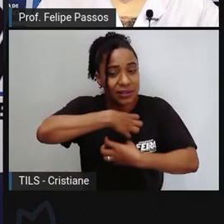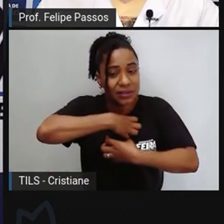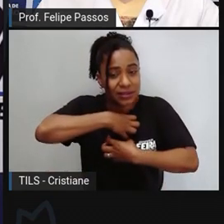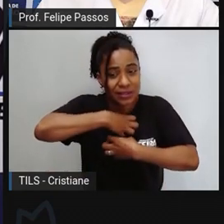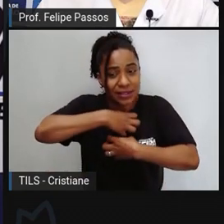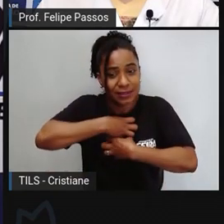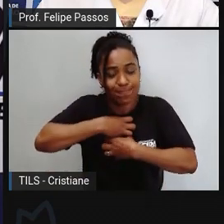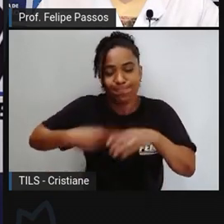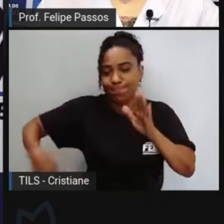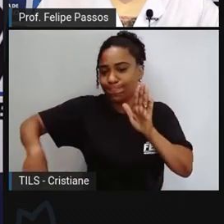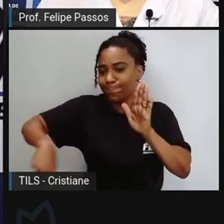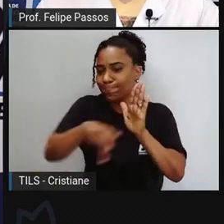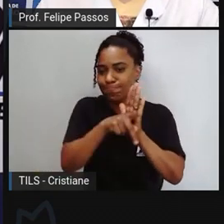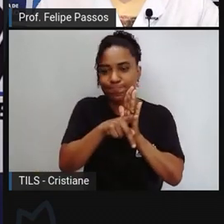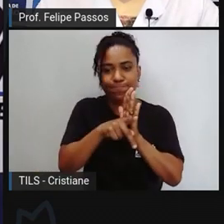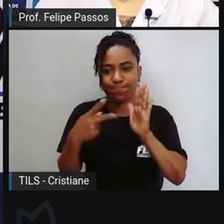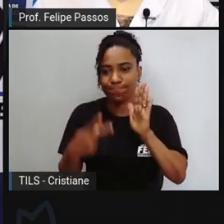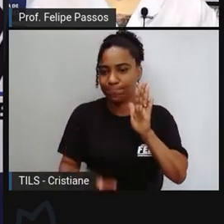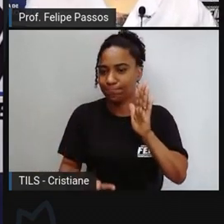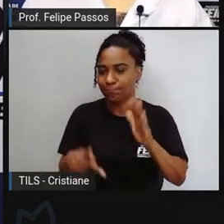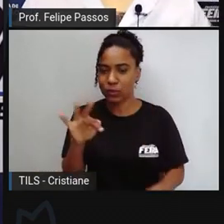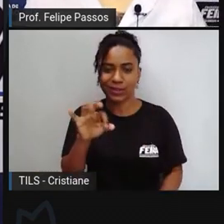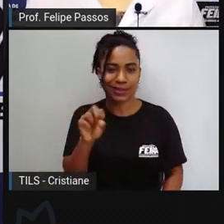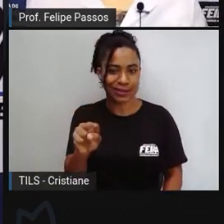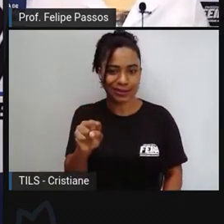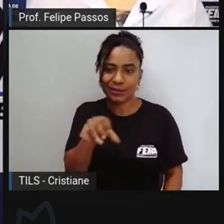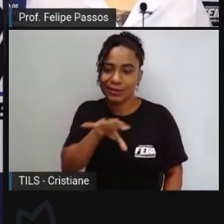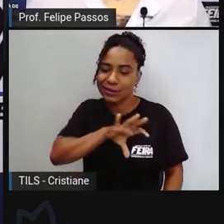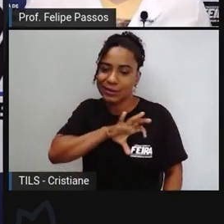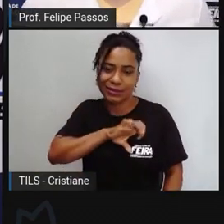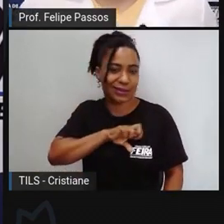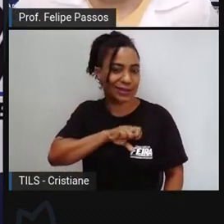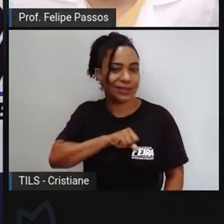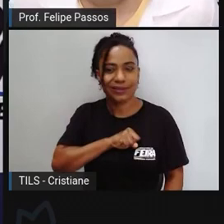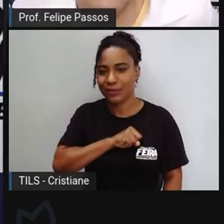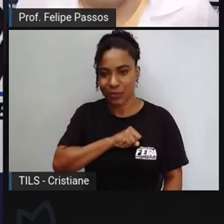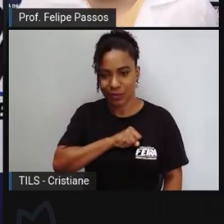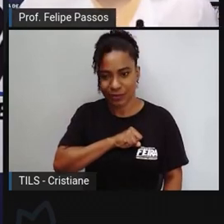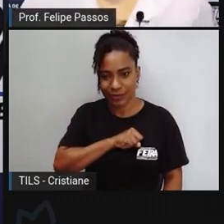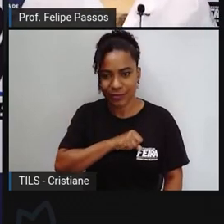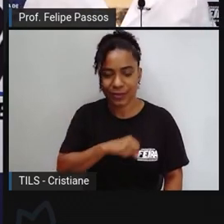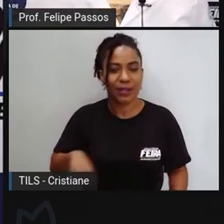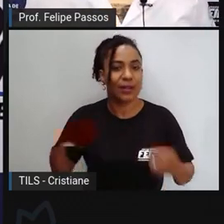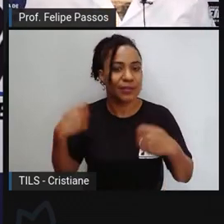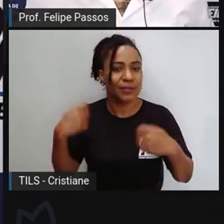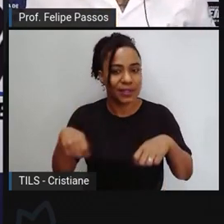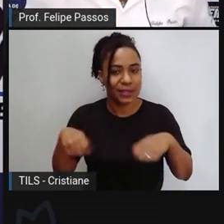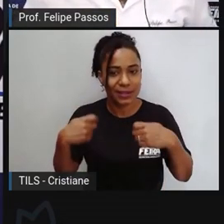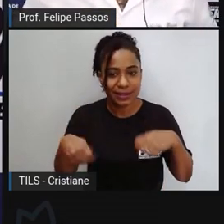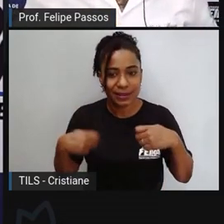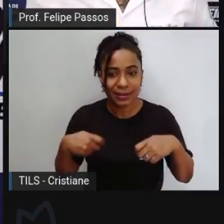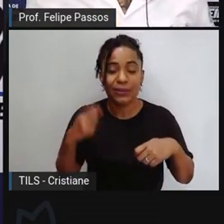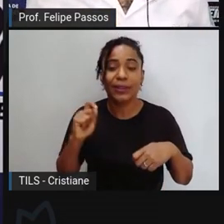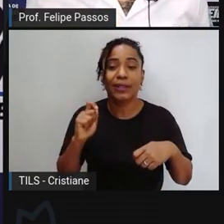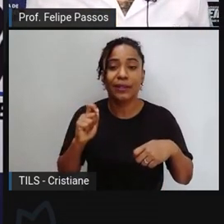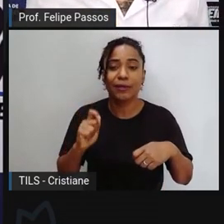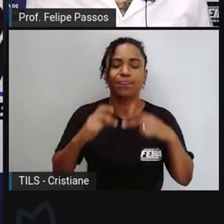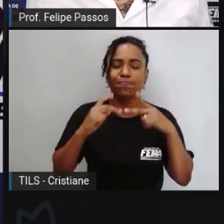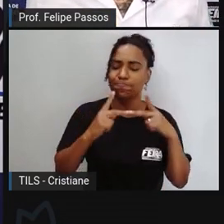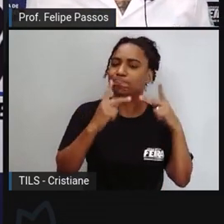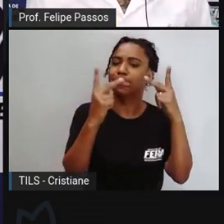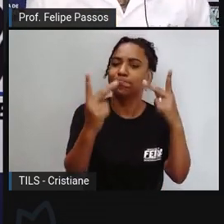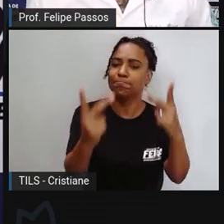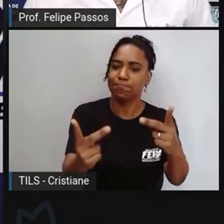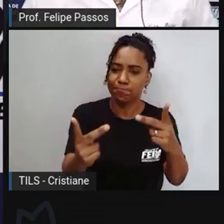levantar da cadeira andar 200 metros e ir a lagoa